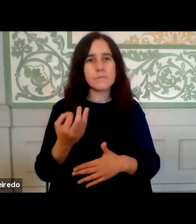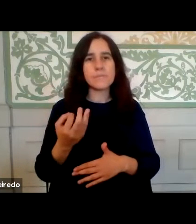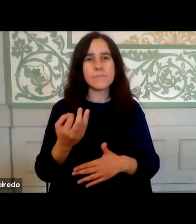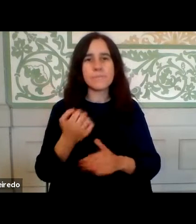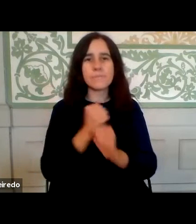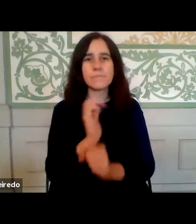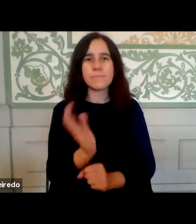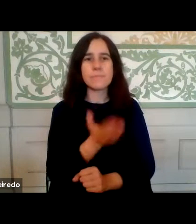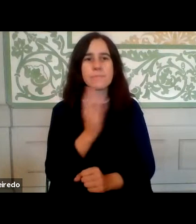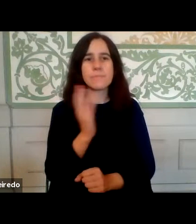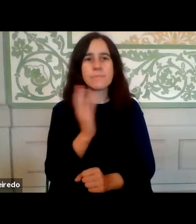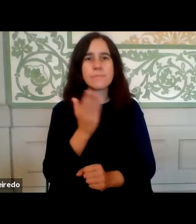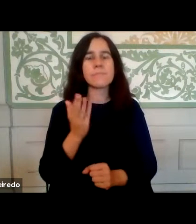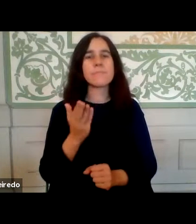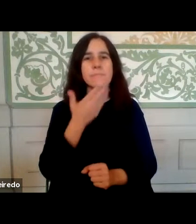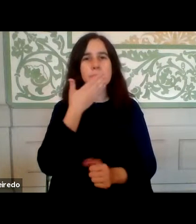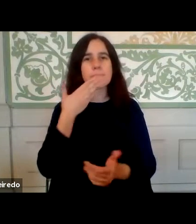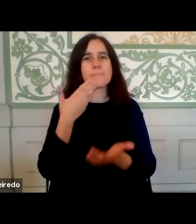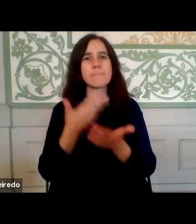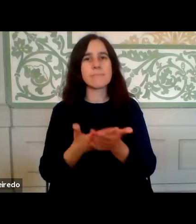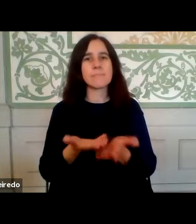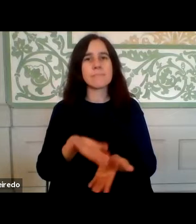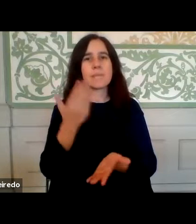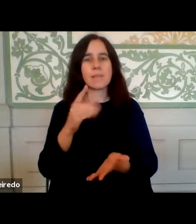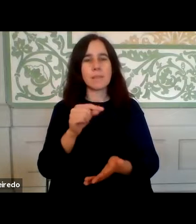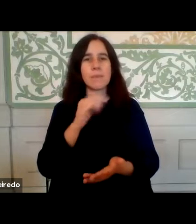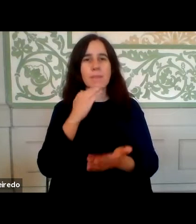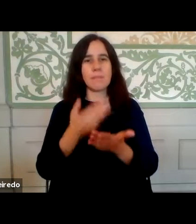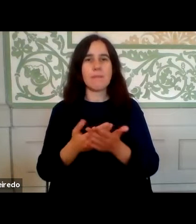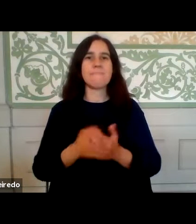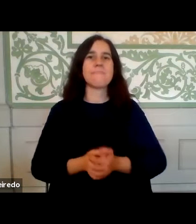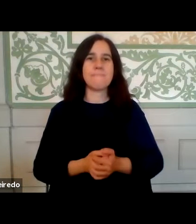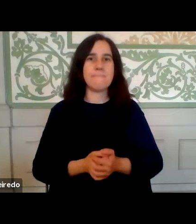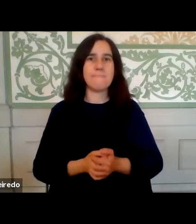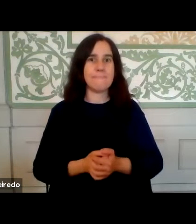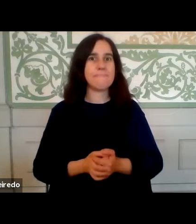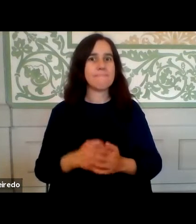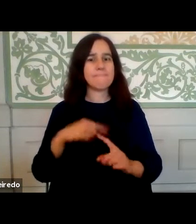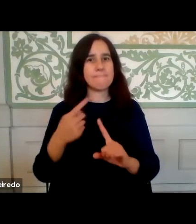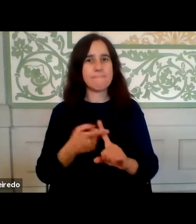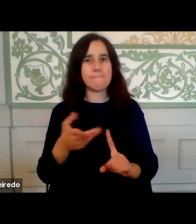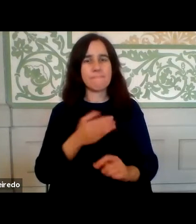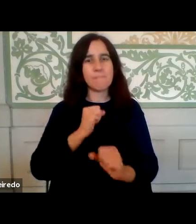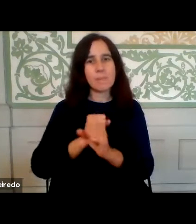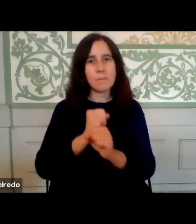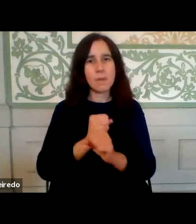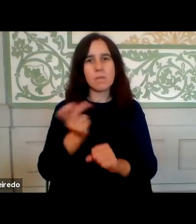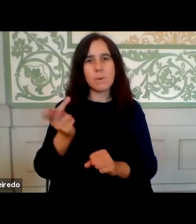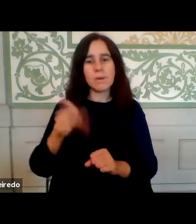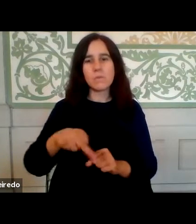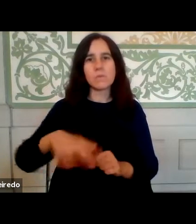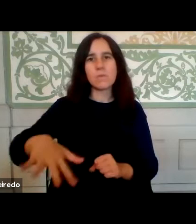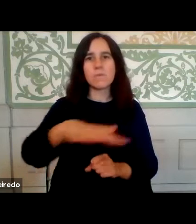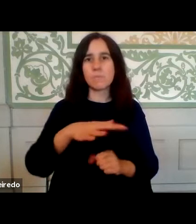mais eficazes e também eficientes, num ambiente de trabalho, num contexto de trabalho bastante